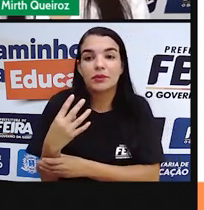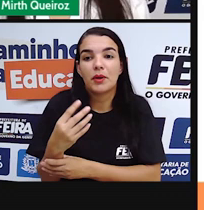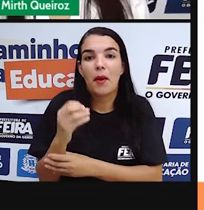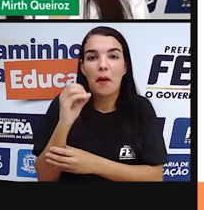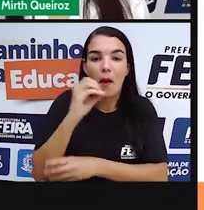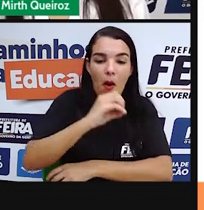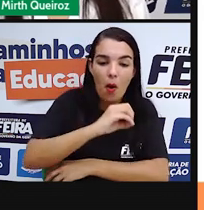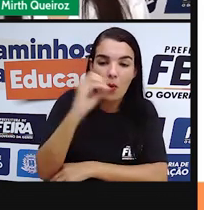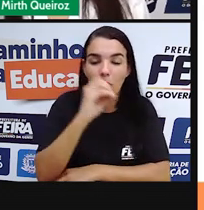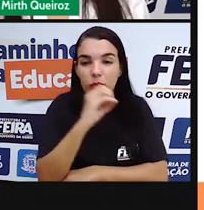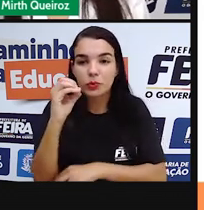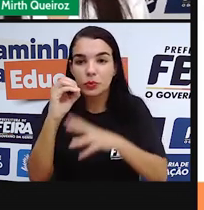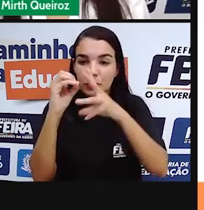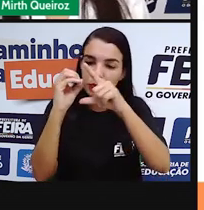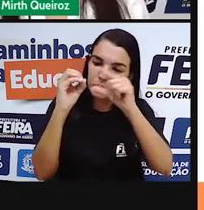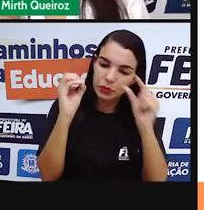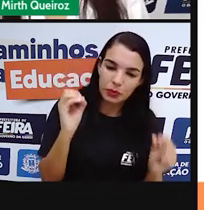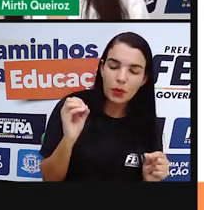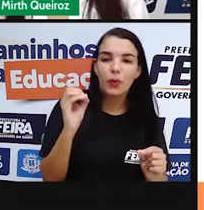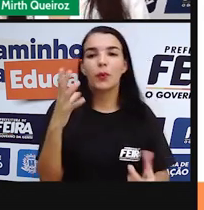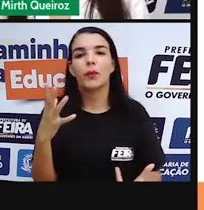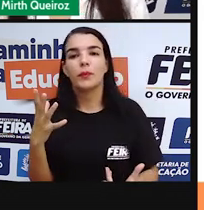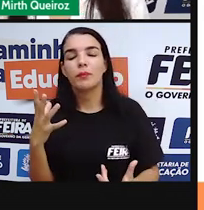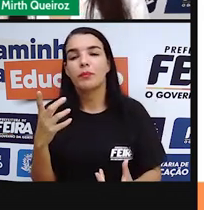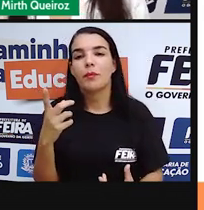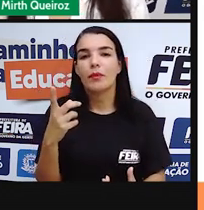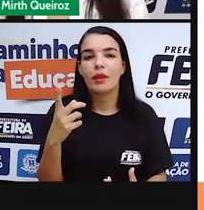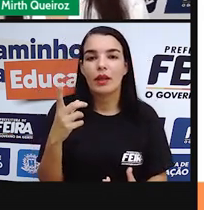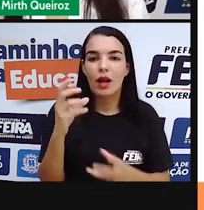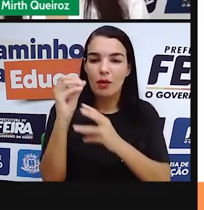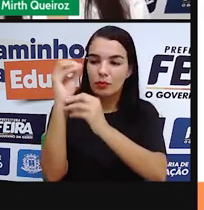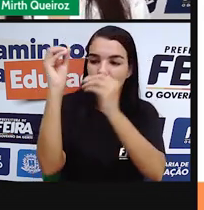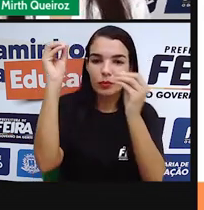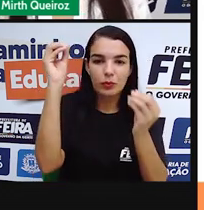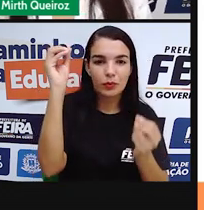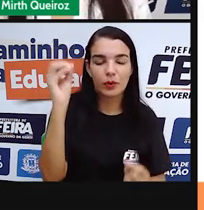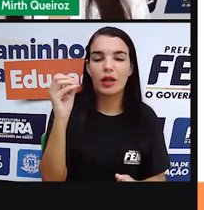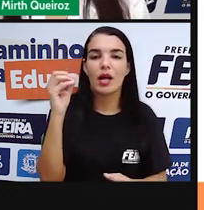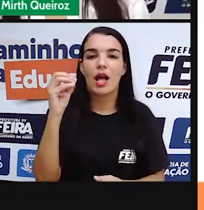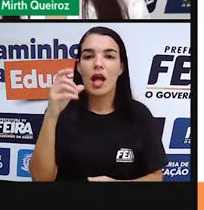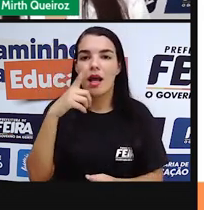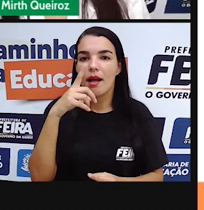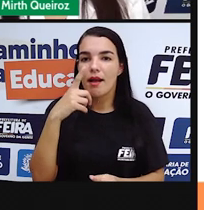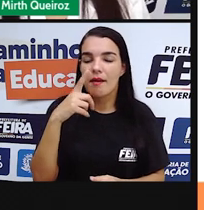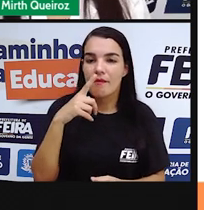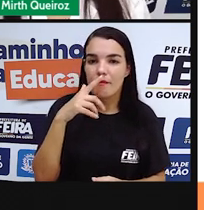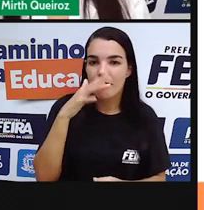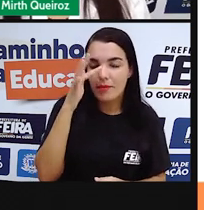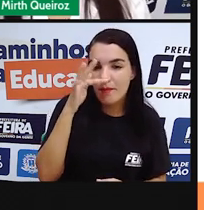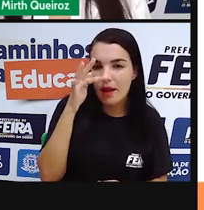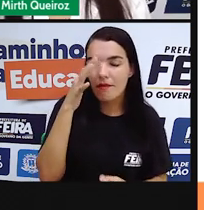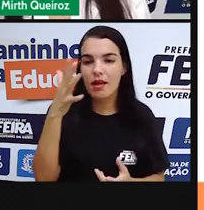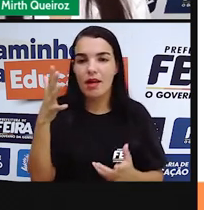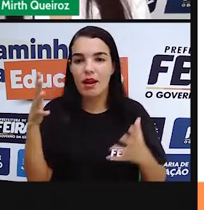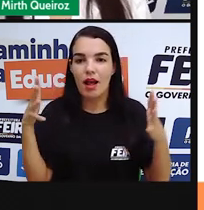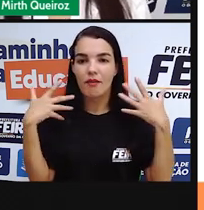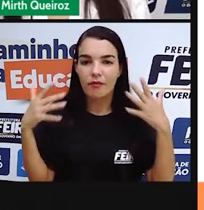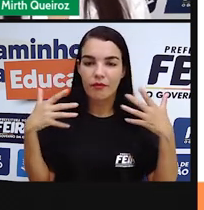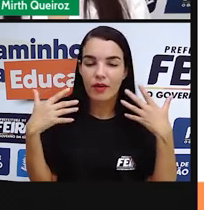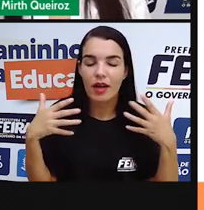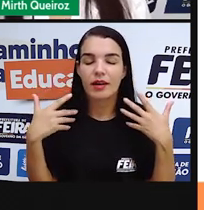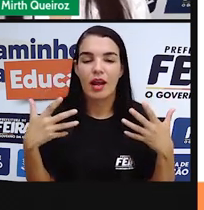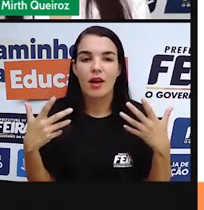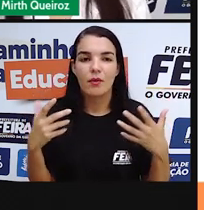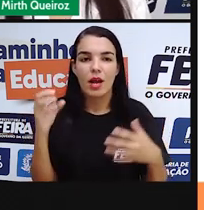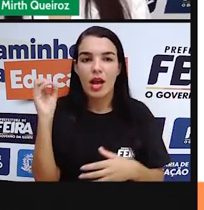devido a esse movimento de translação, que o movimento que a Terra faz em torno do Sol e a depender da sua posição, devido aí